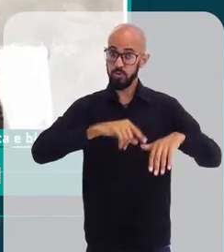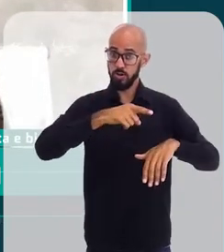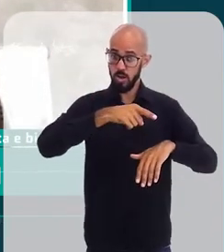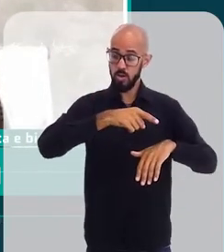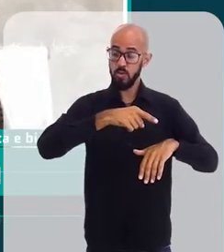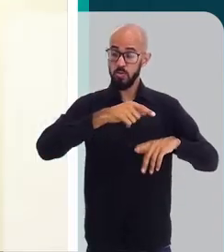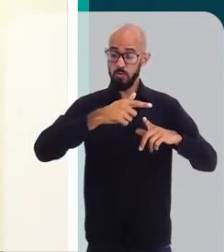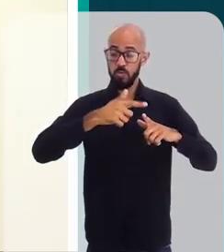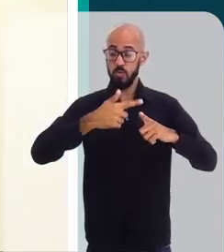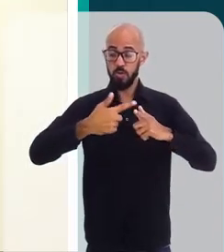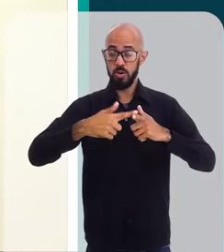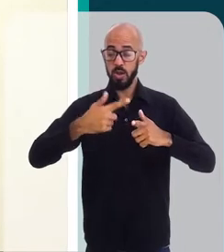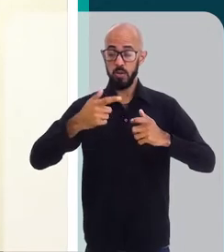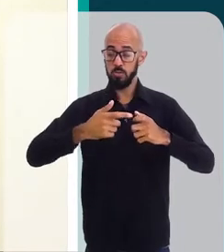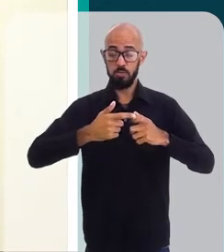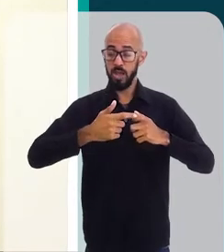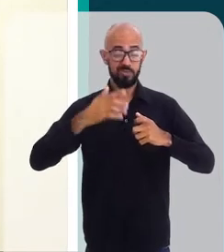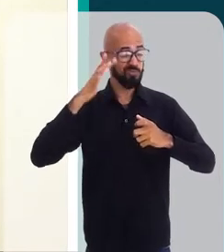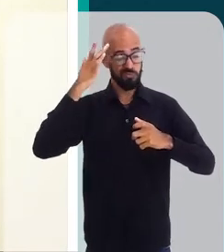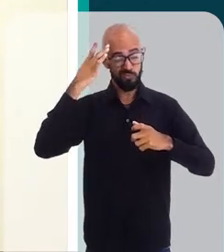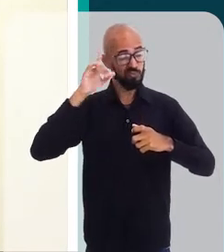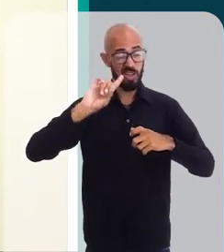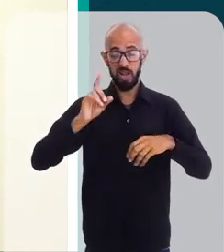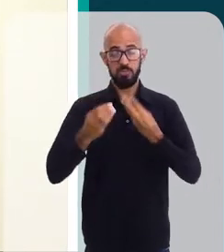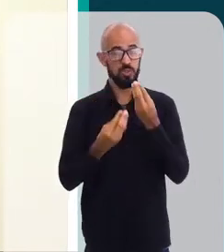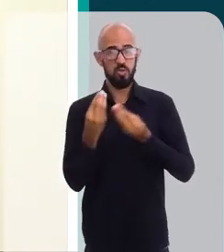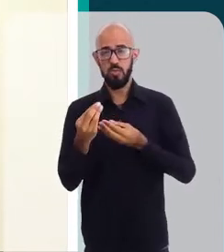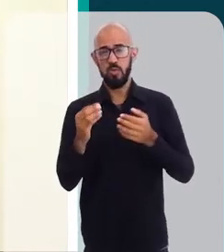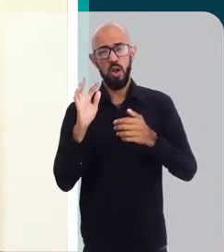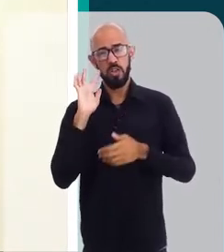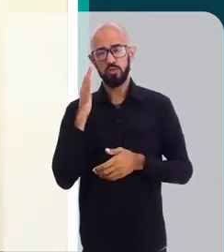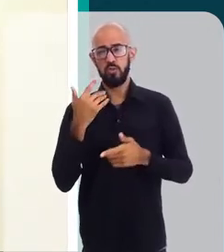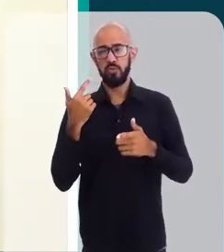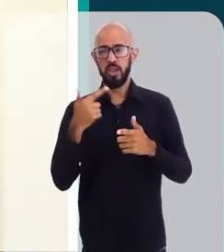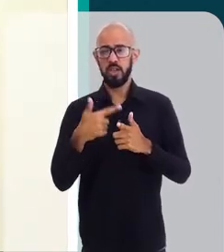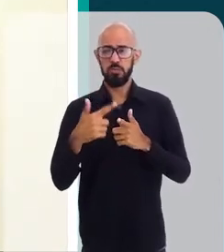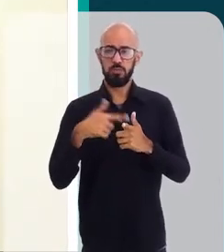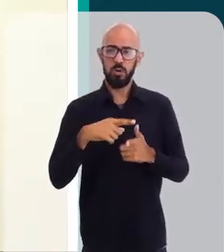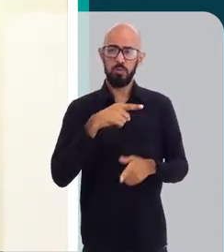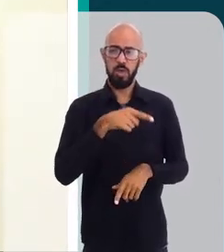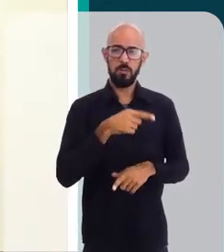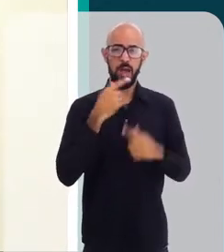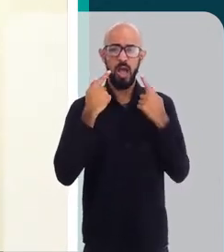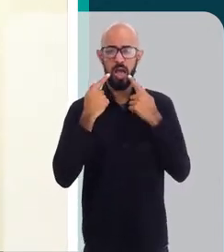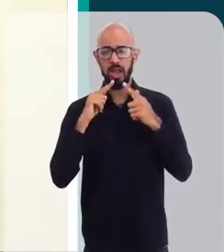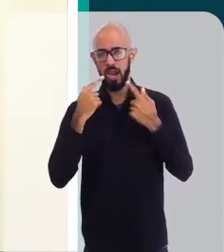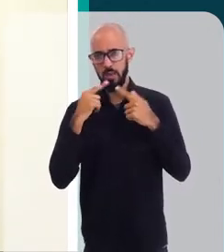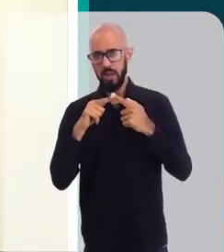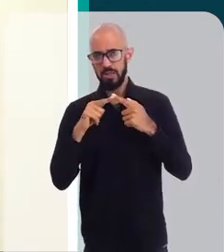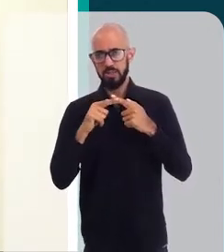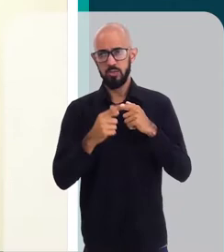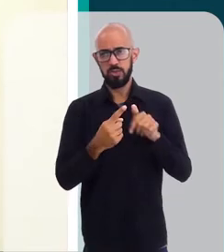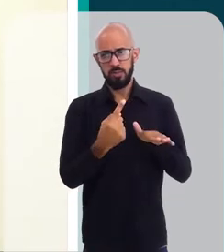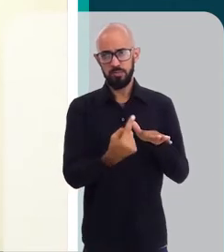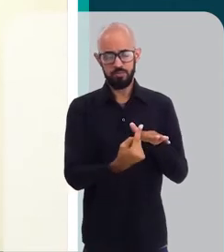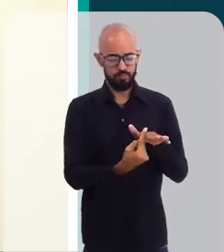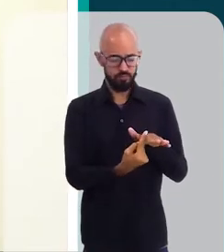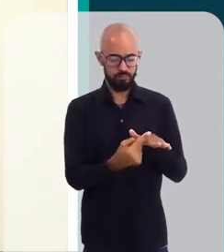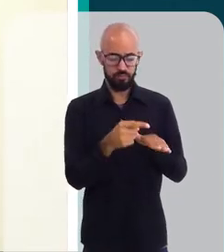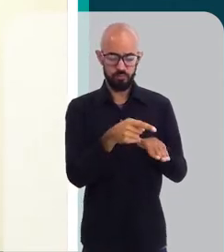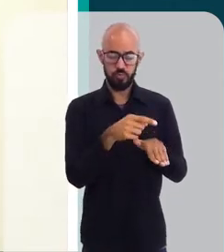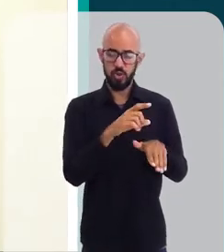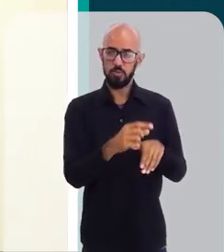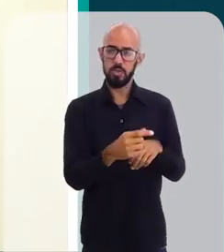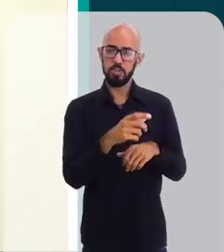consultórios porque o médico não sabe lidar com aquele tipo de queixa, com aquele